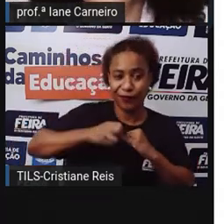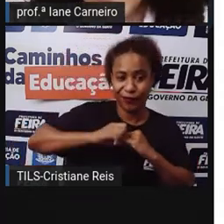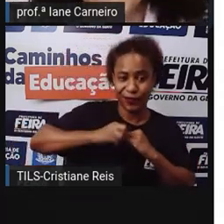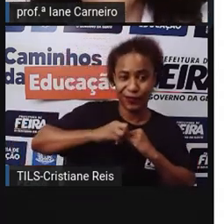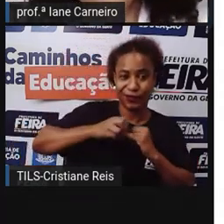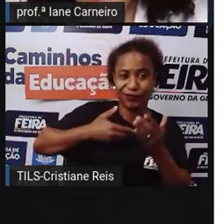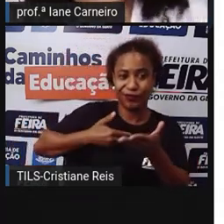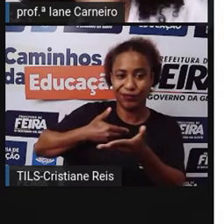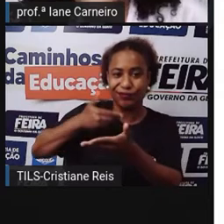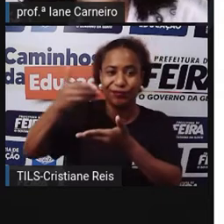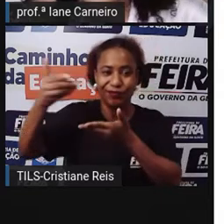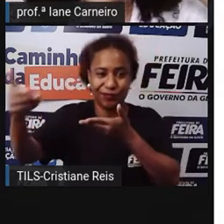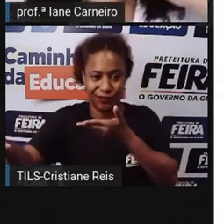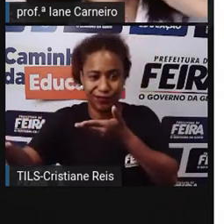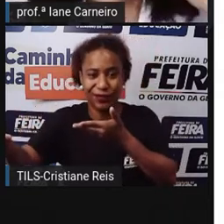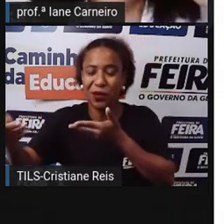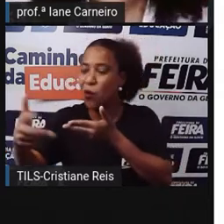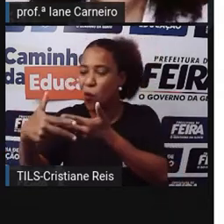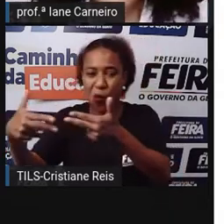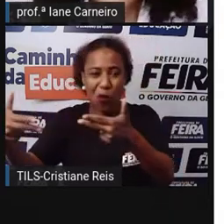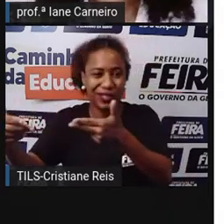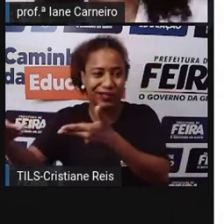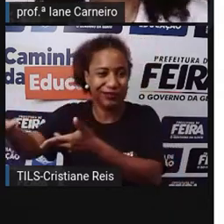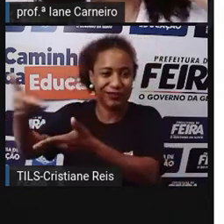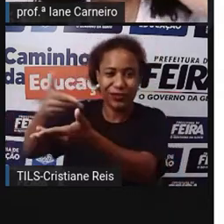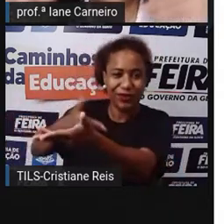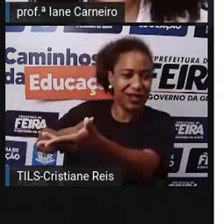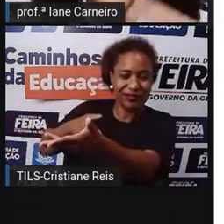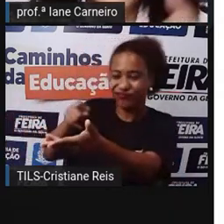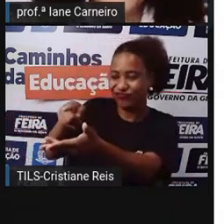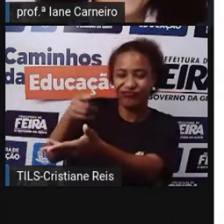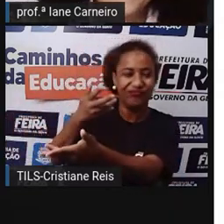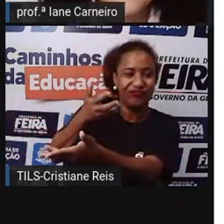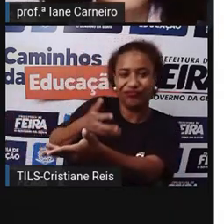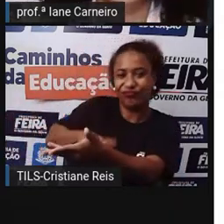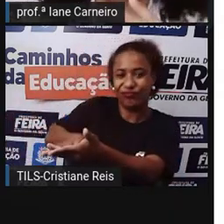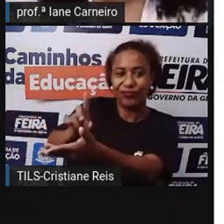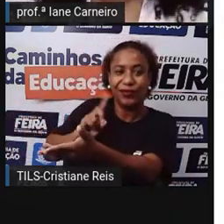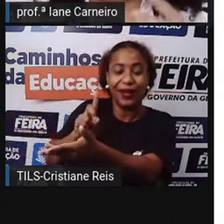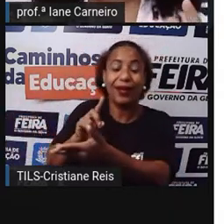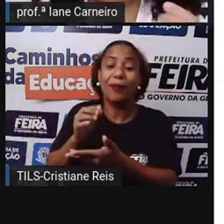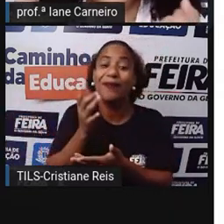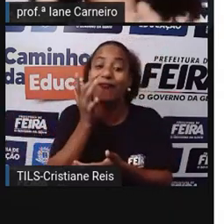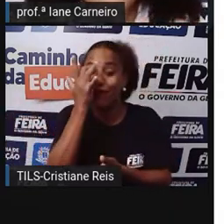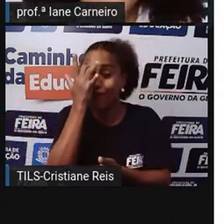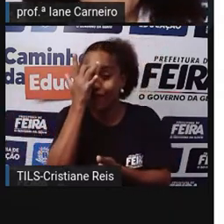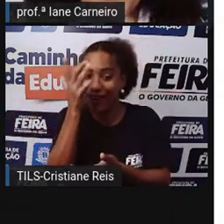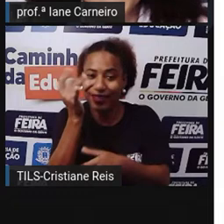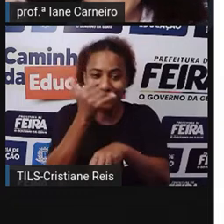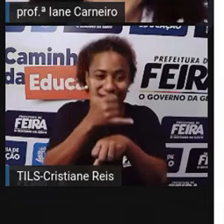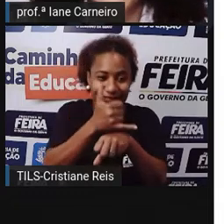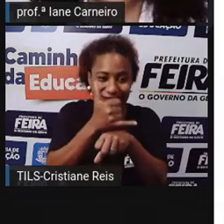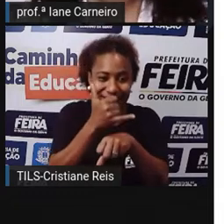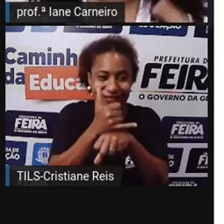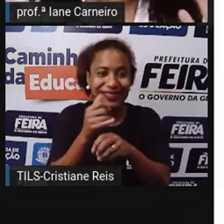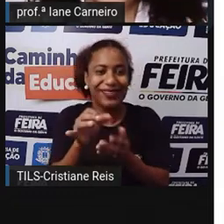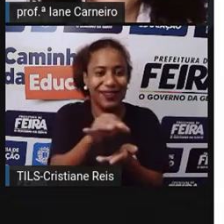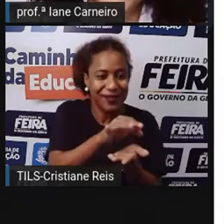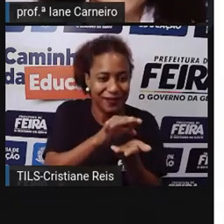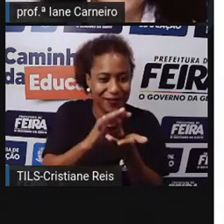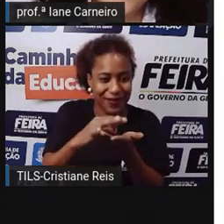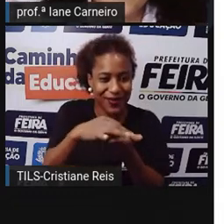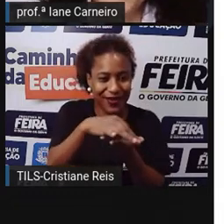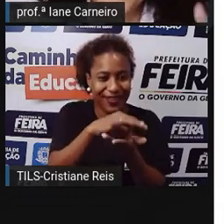queria O que a outra pessoa Tinha disponível Então Criou a moeda Para isso Para que a gente Tivesse esse poder De